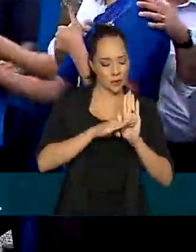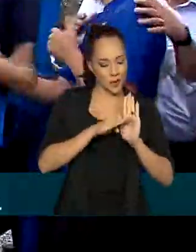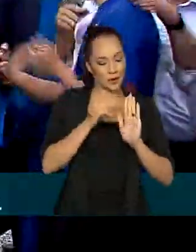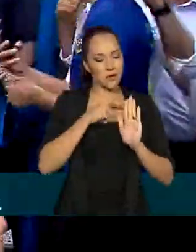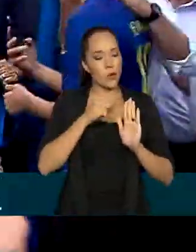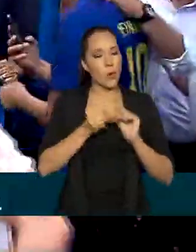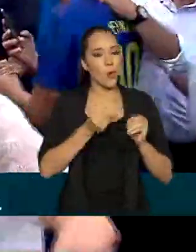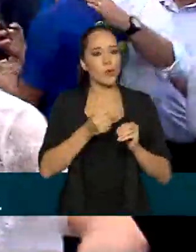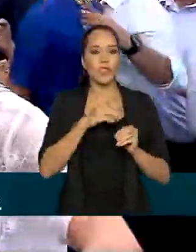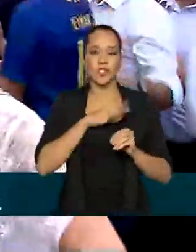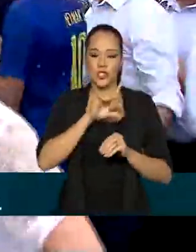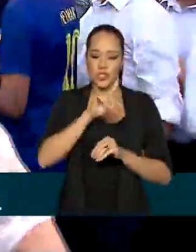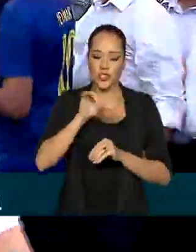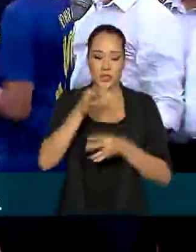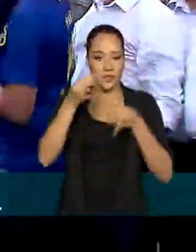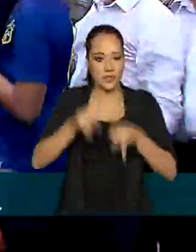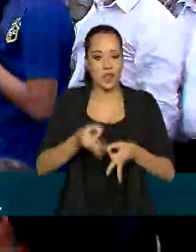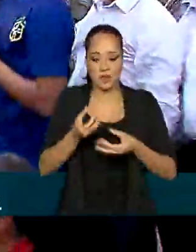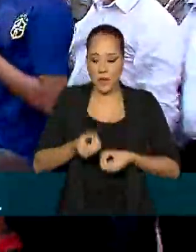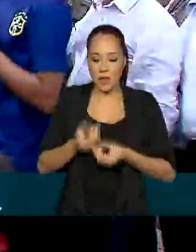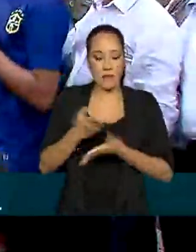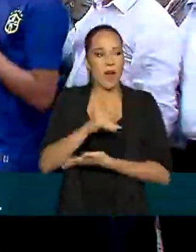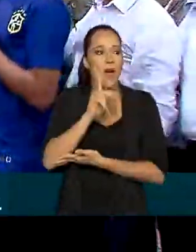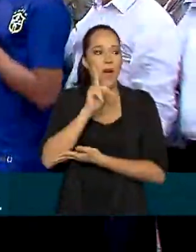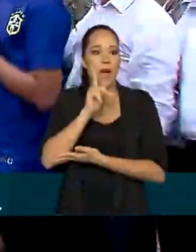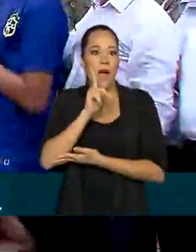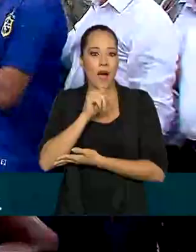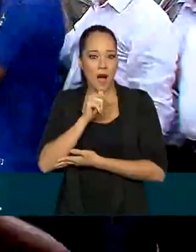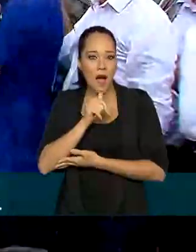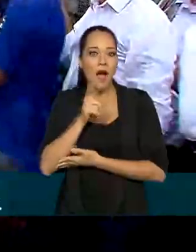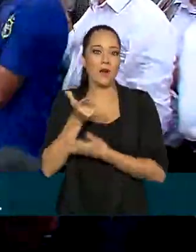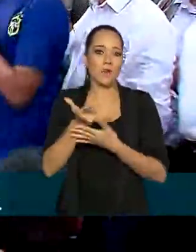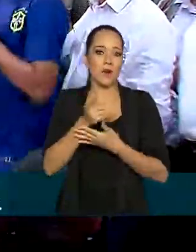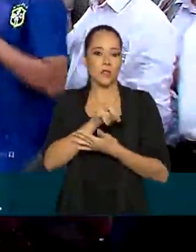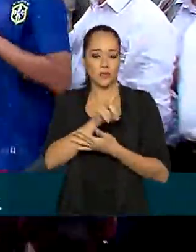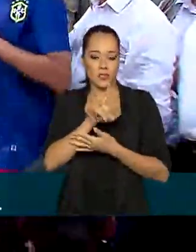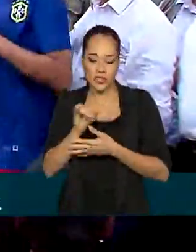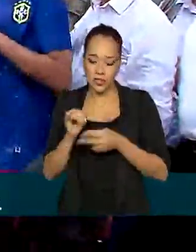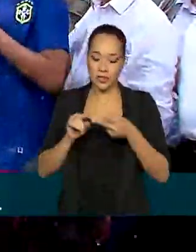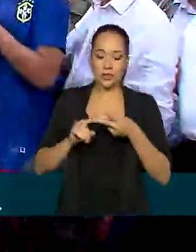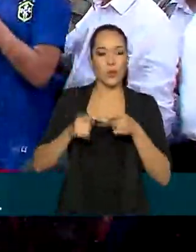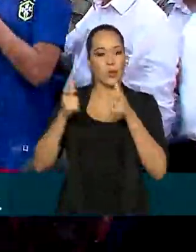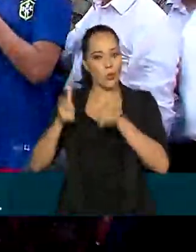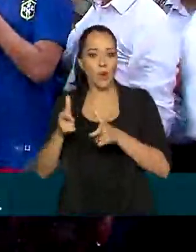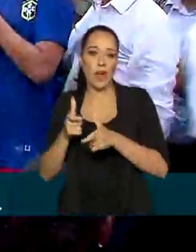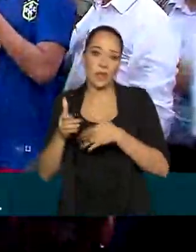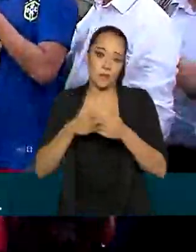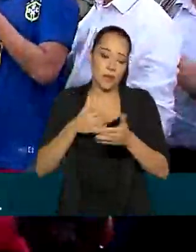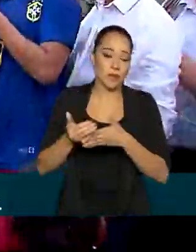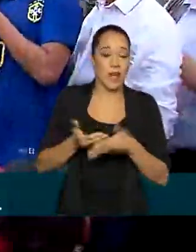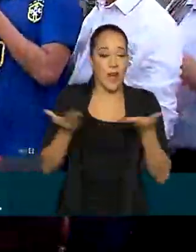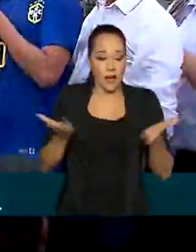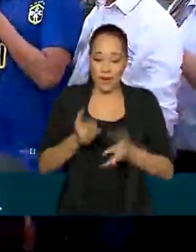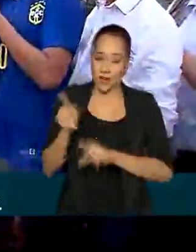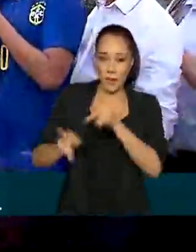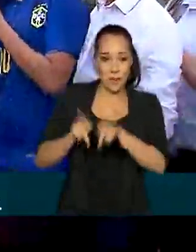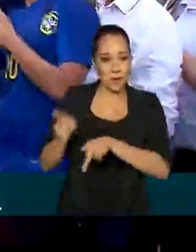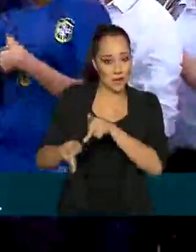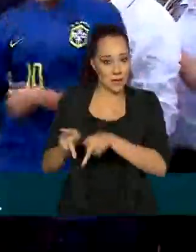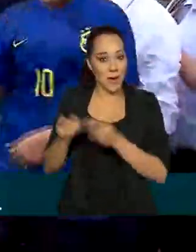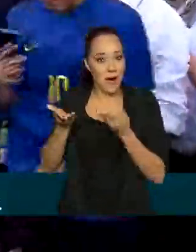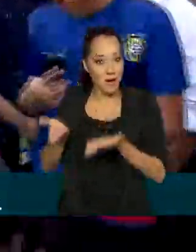entrega de água em dias e locais, de acordo com a disponibilidade. Agora, essa população